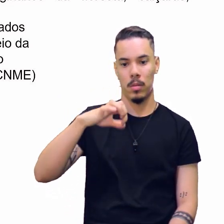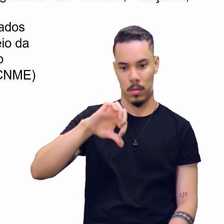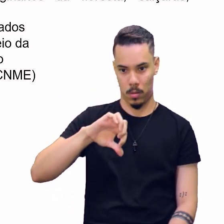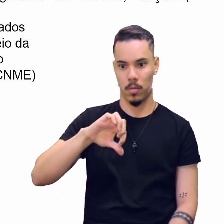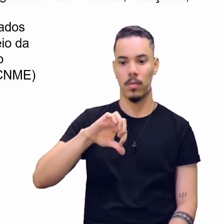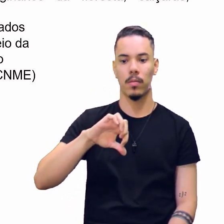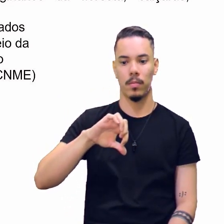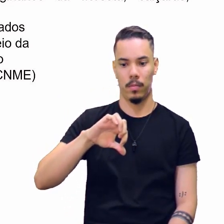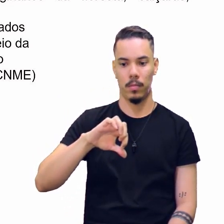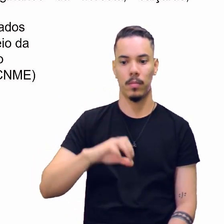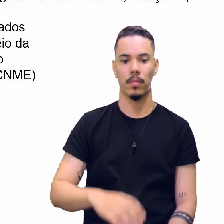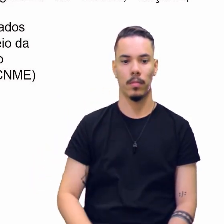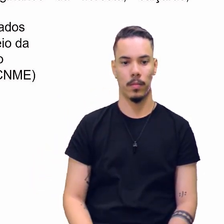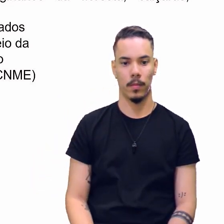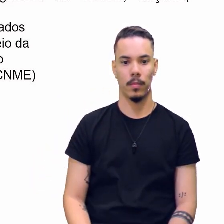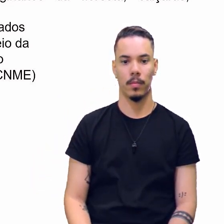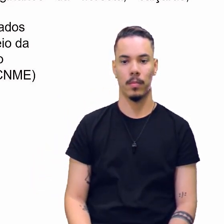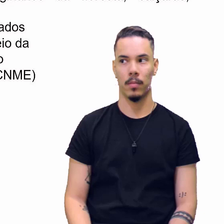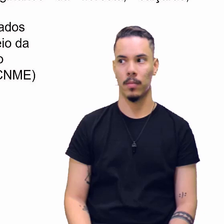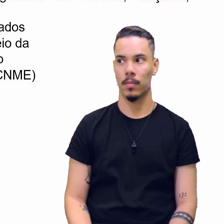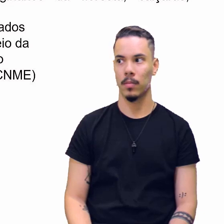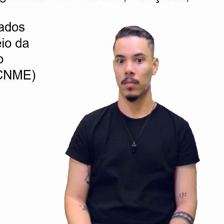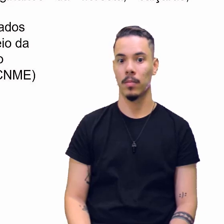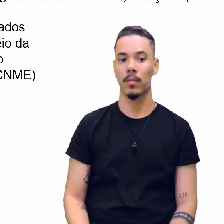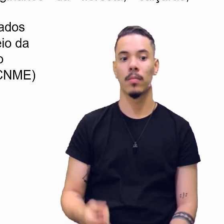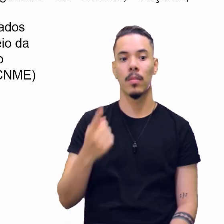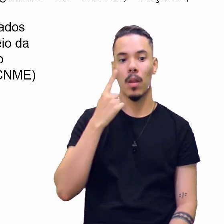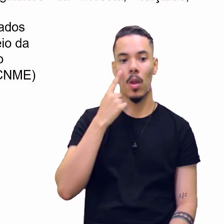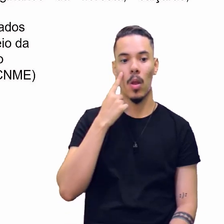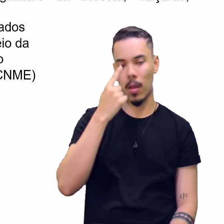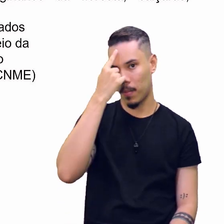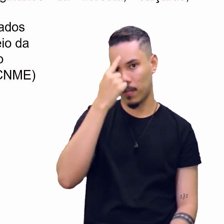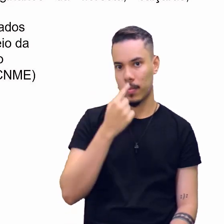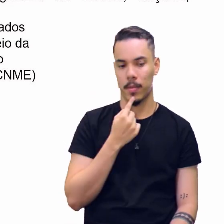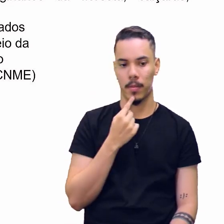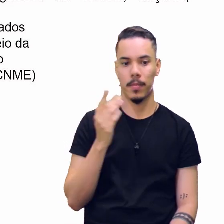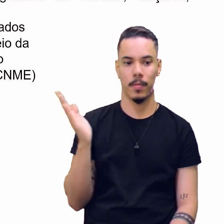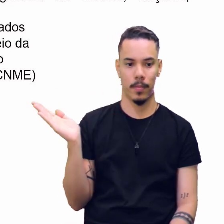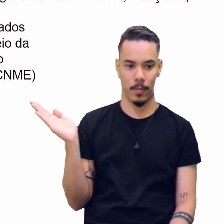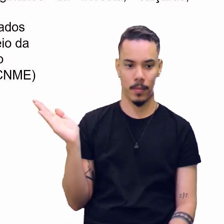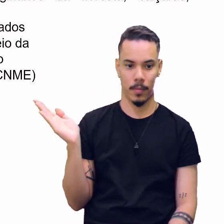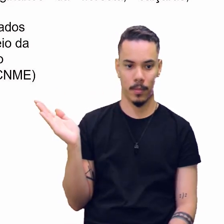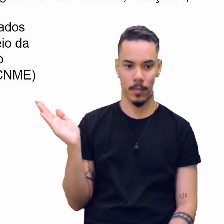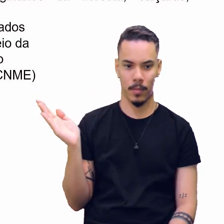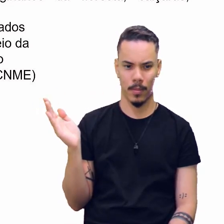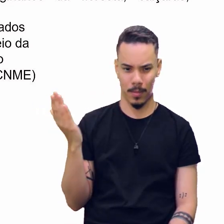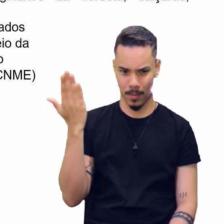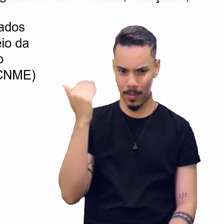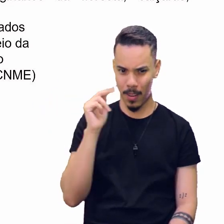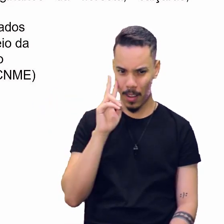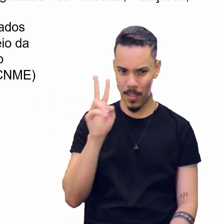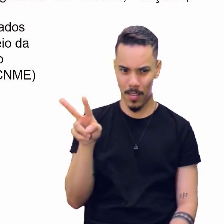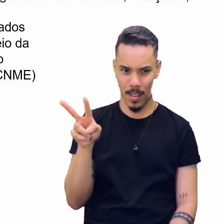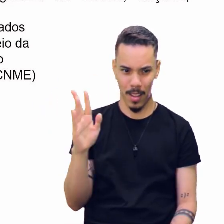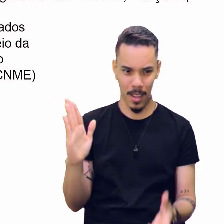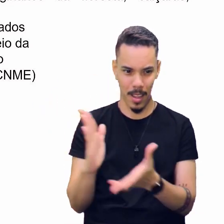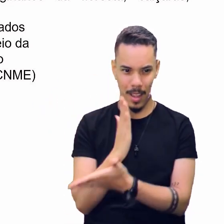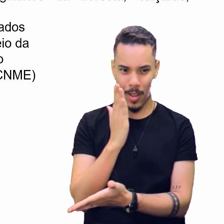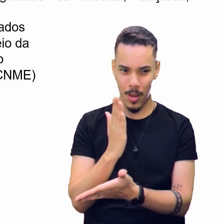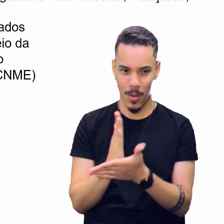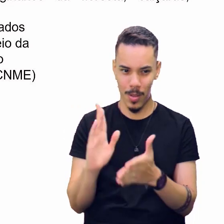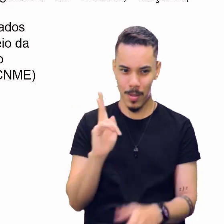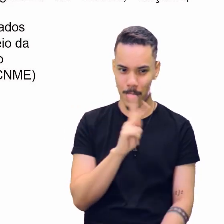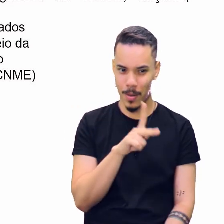Olha aqui. Olha só aqui a imagem. Vocês conseguem identificar algum